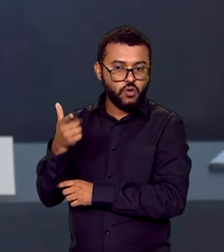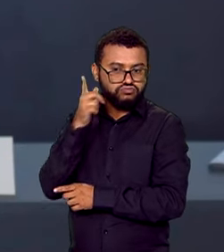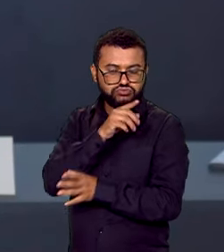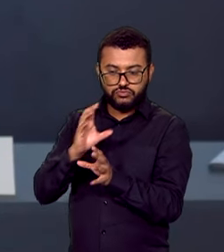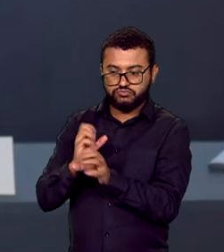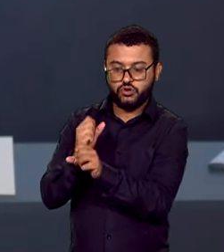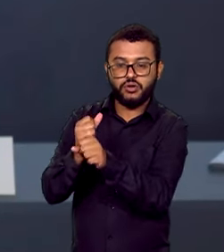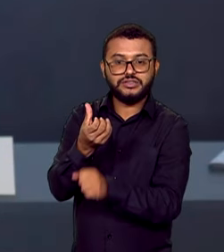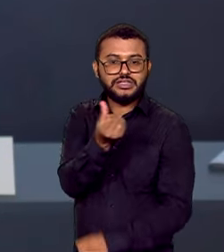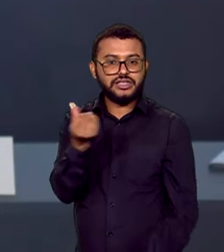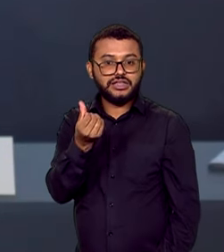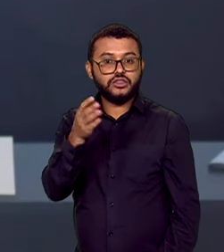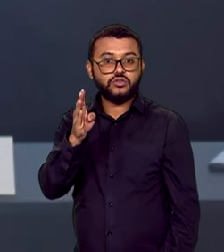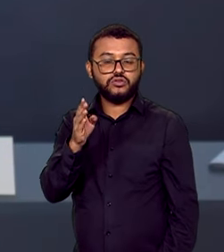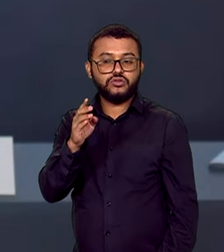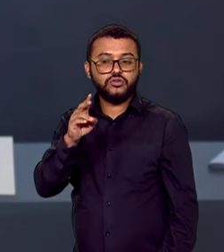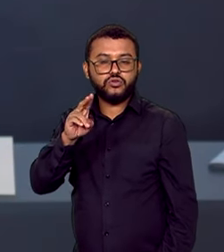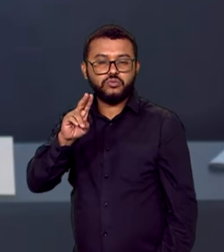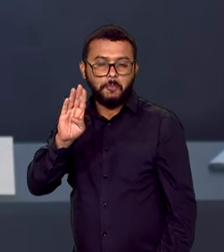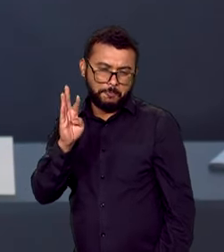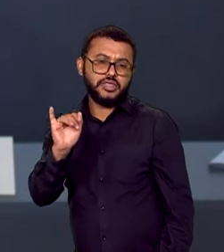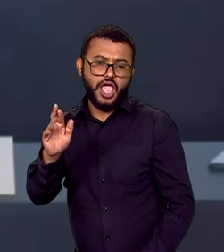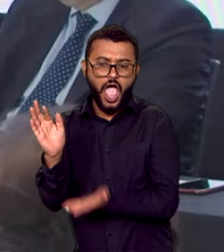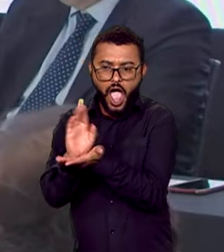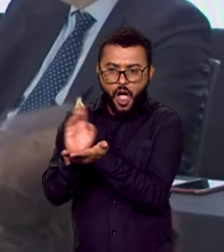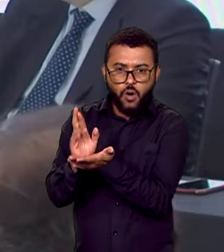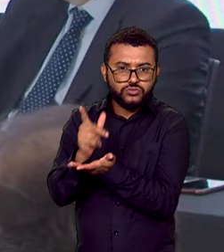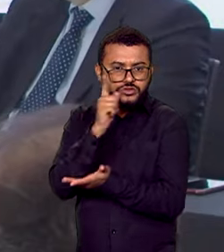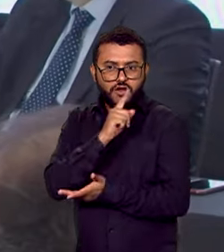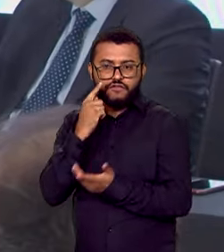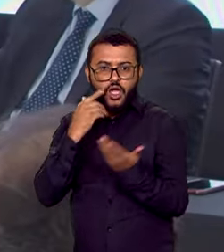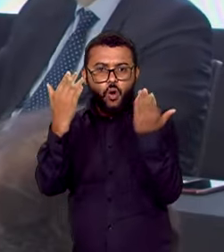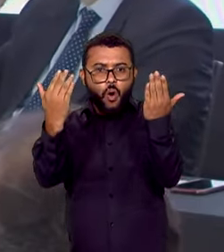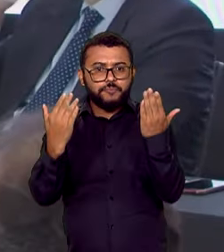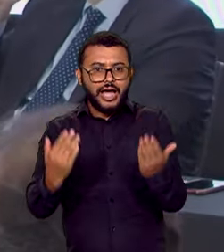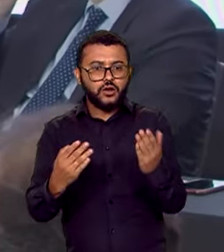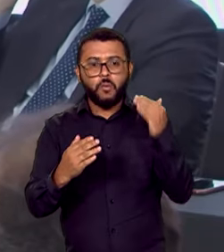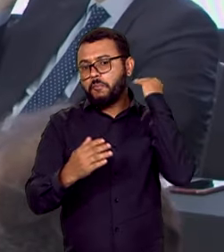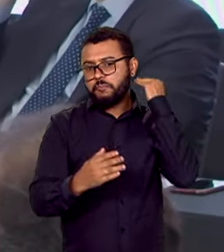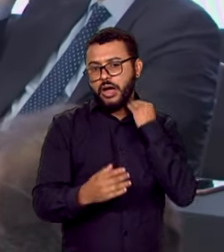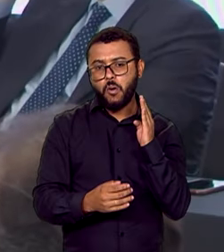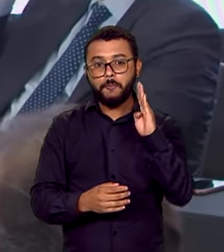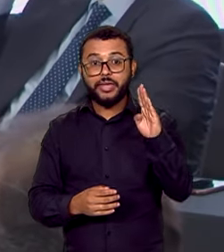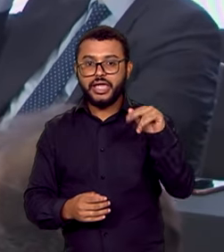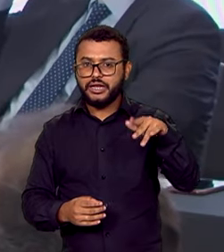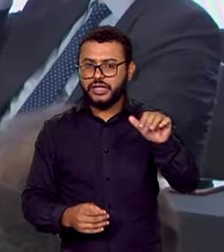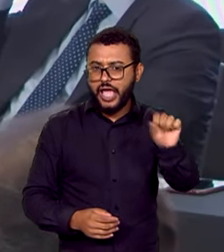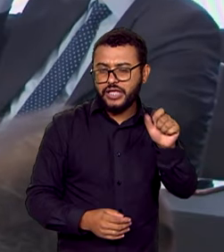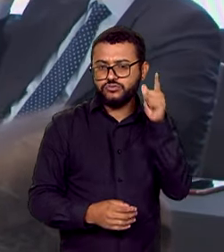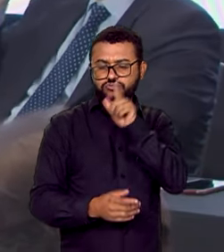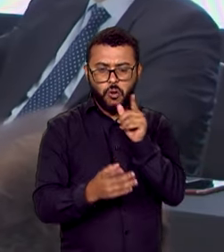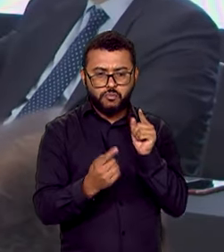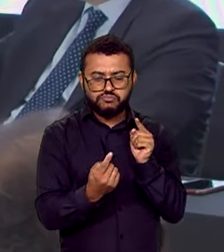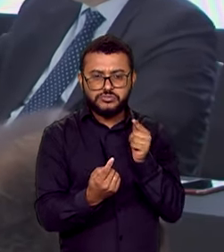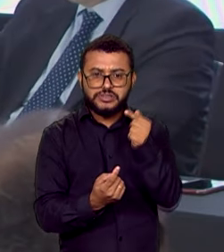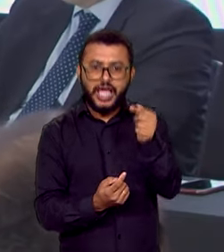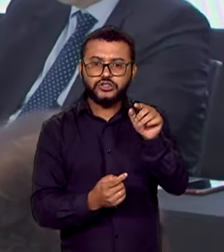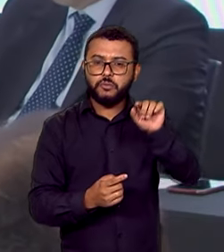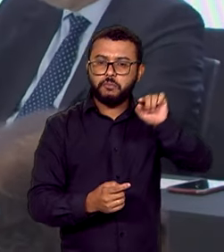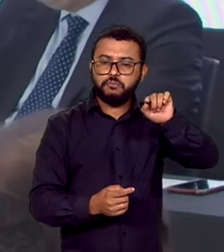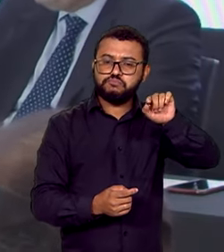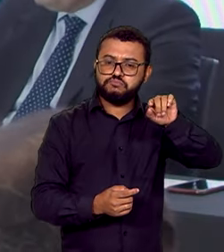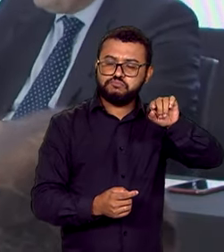62 bilhões. Para se ter uma ideia do tamanho do BNDES, ele equivale a 7% do PIB